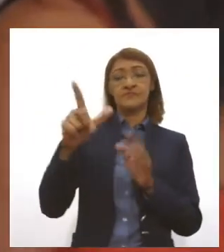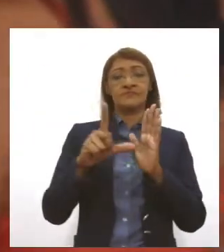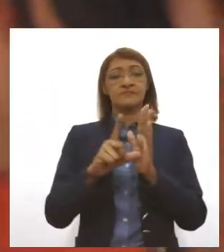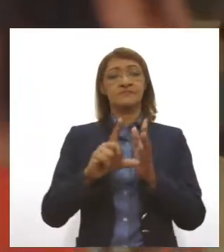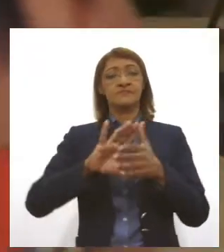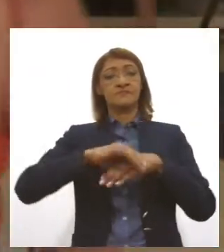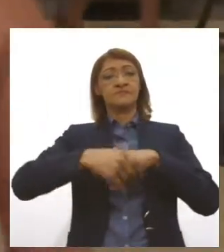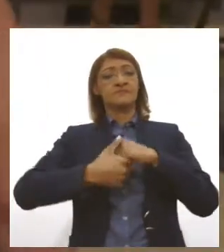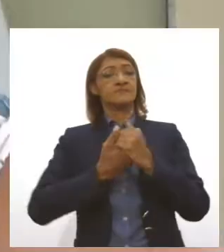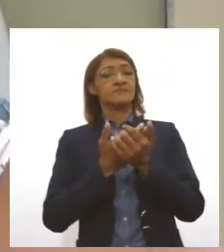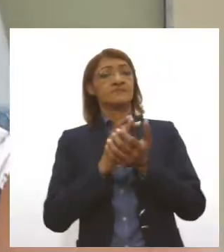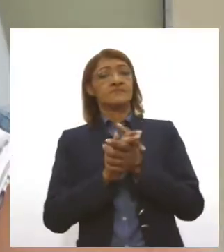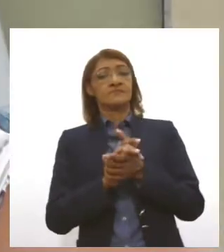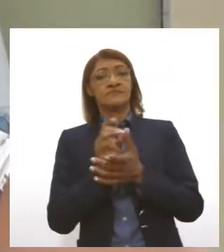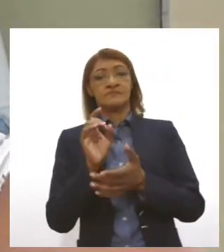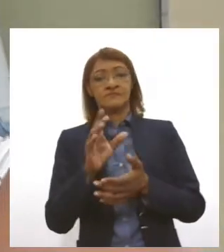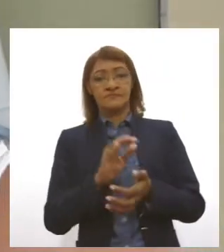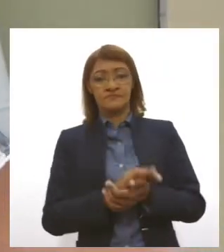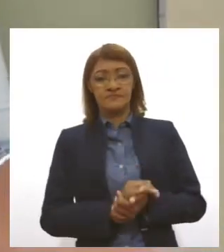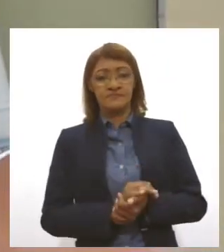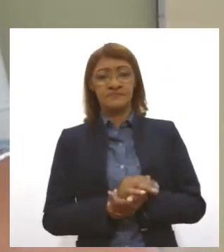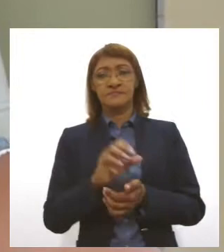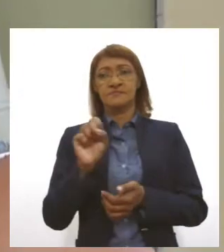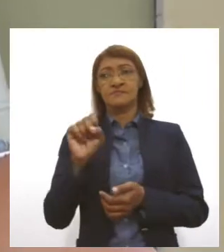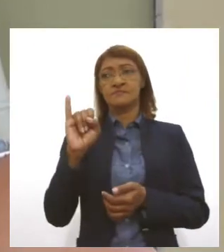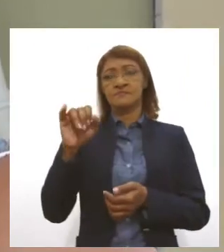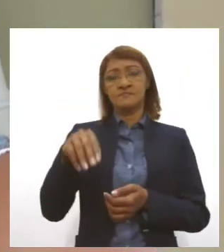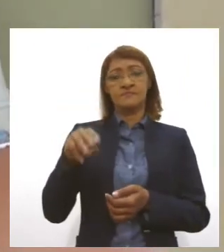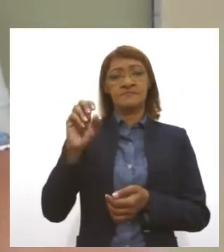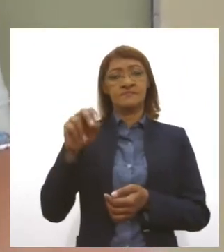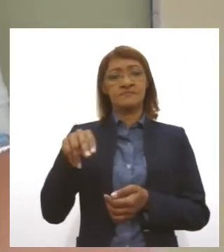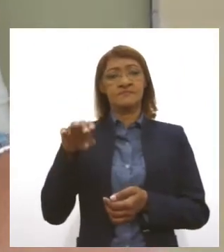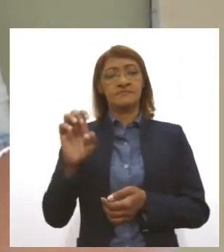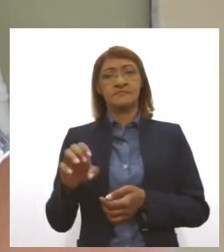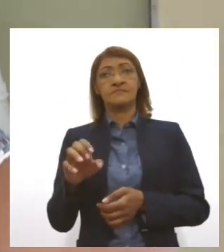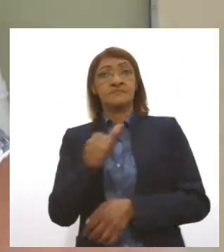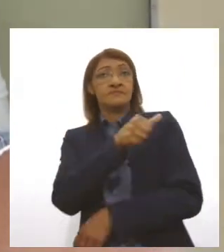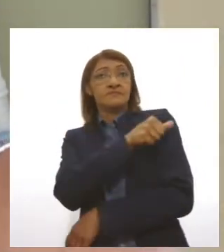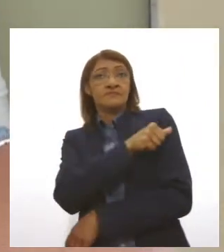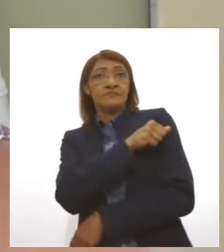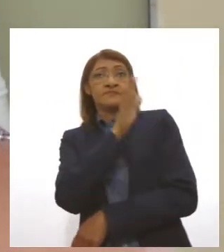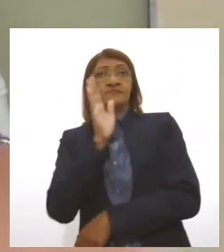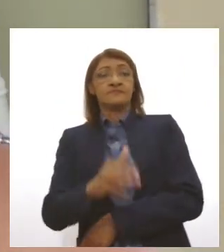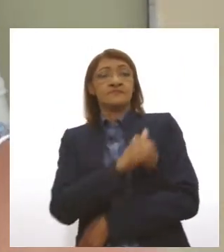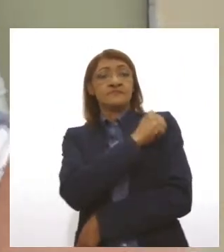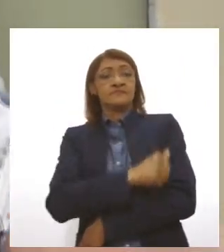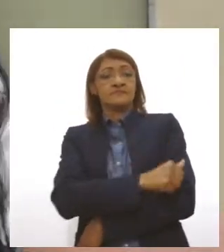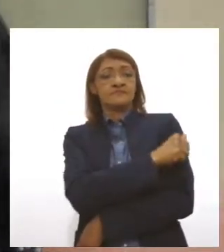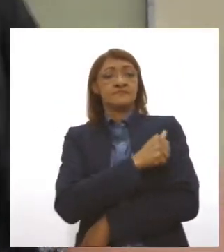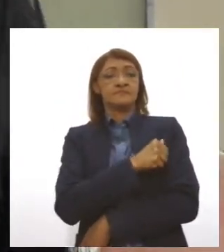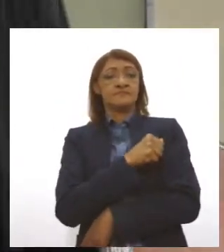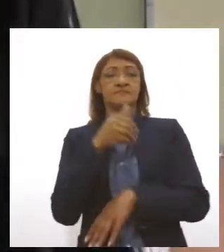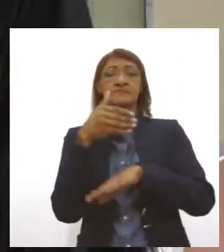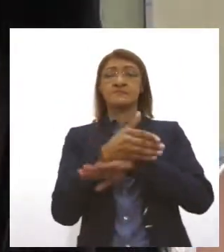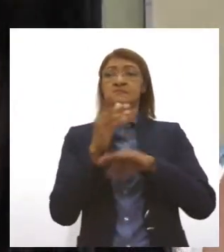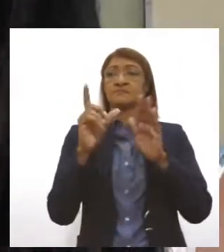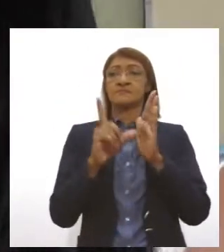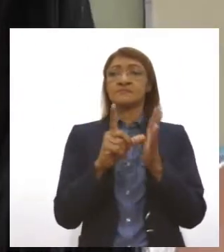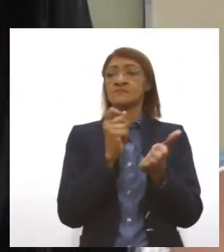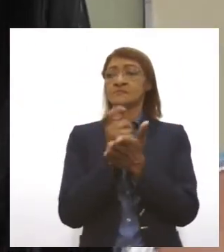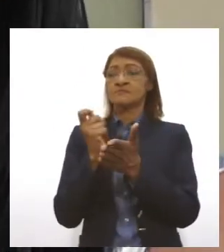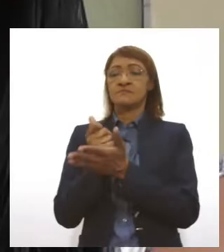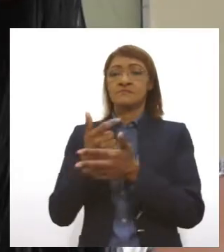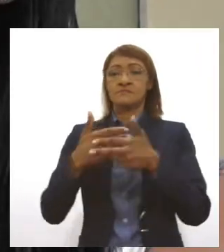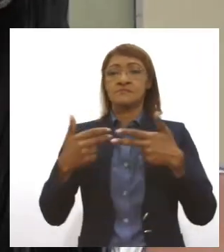higienizar as mãos. Simone Lins, estudante de enfermagem, que estava fazendo compras para o Natal, disse que pensou